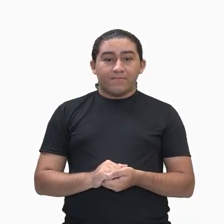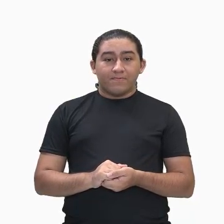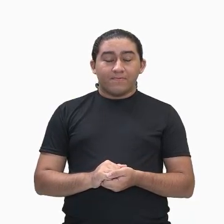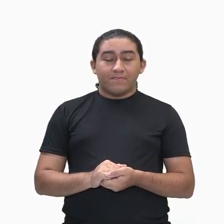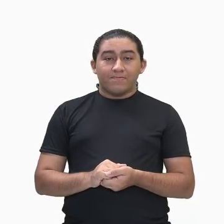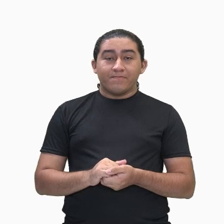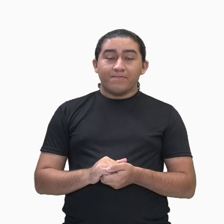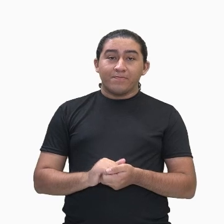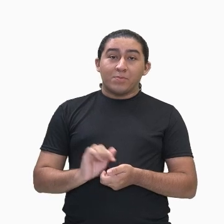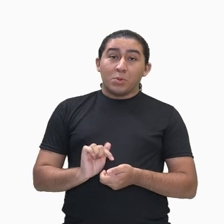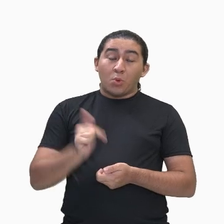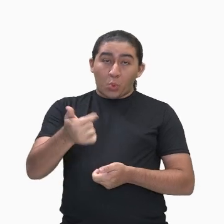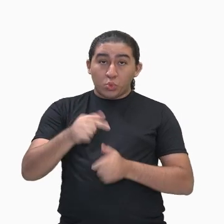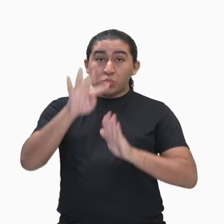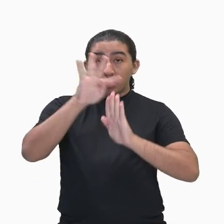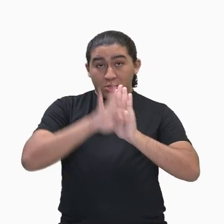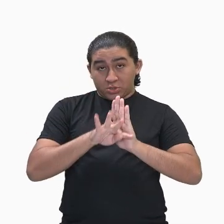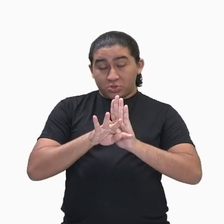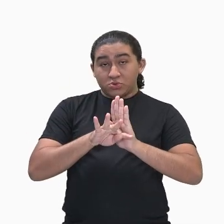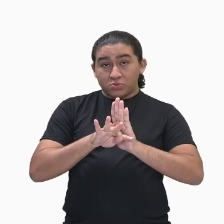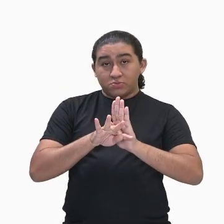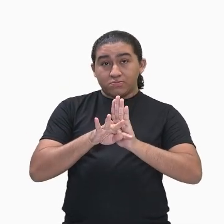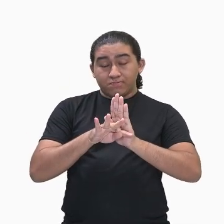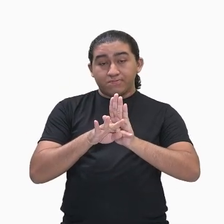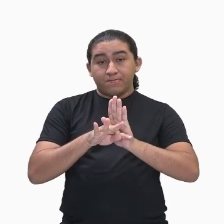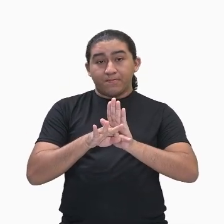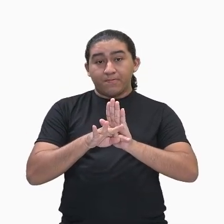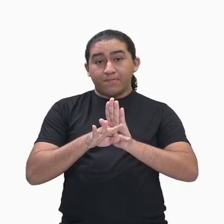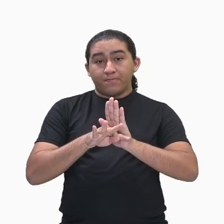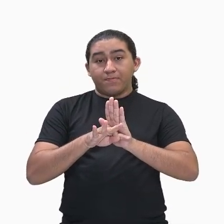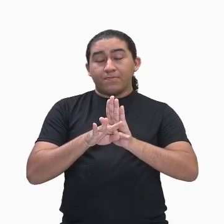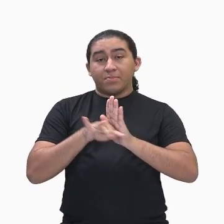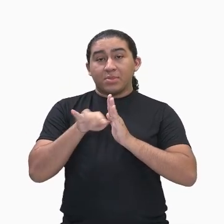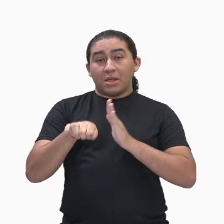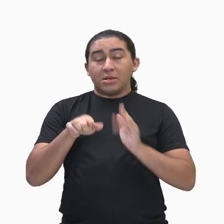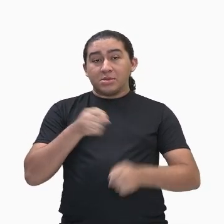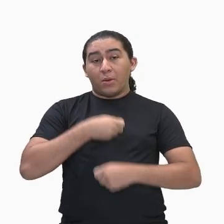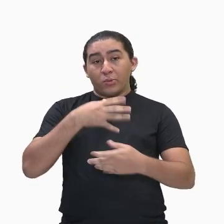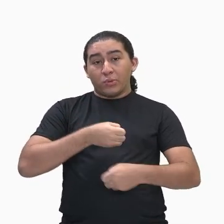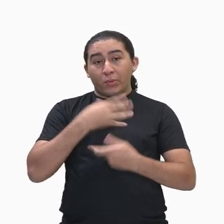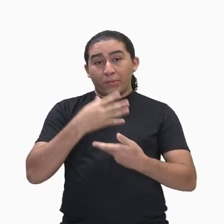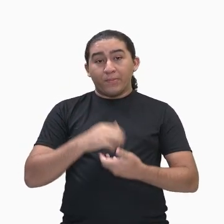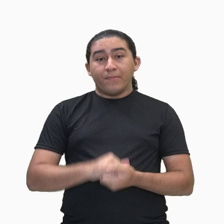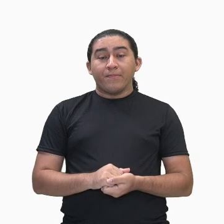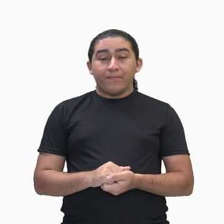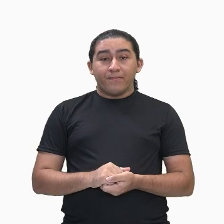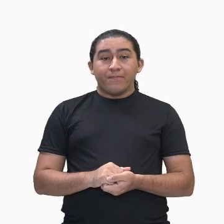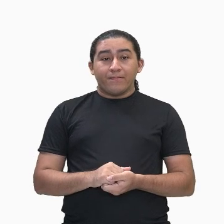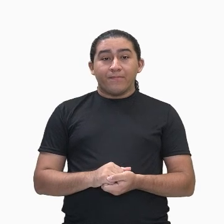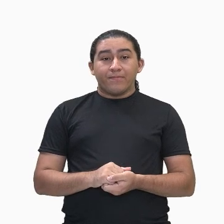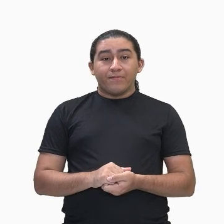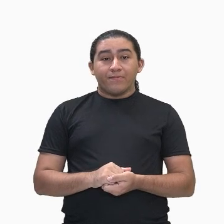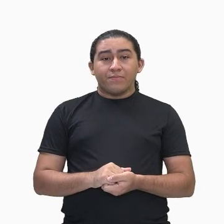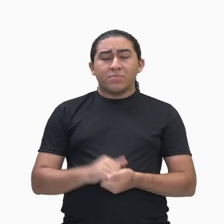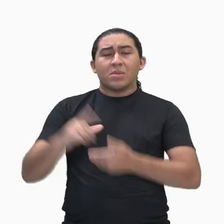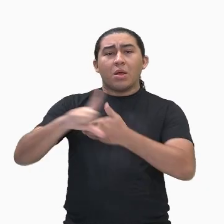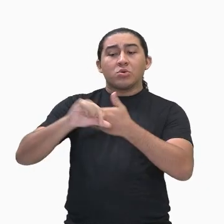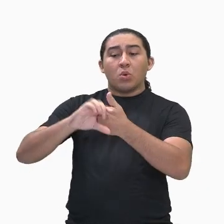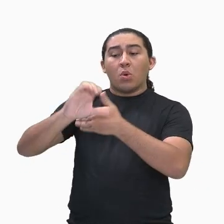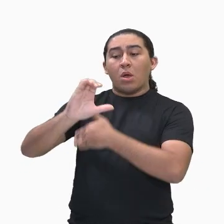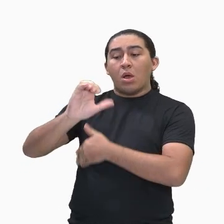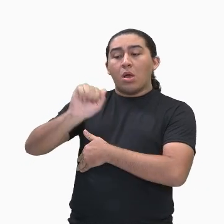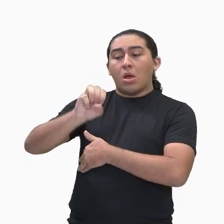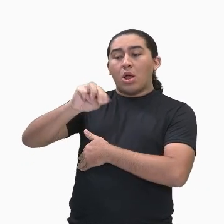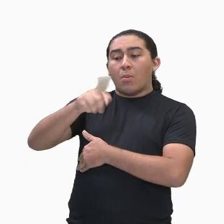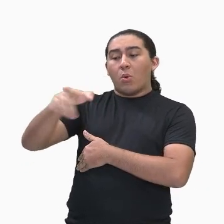um trecho de uma obra de Bocage. Camões, grande Camões, ele tá aí